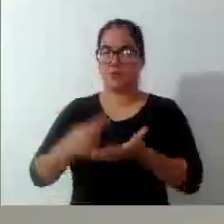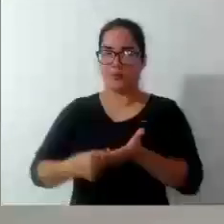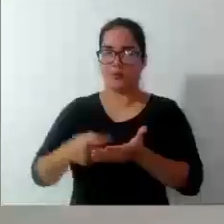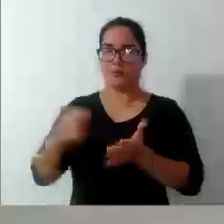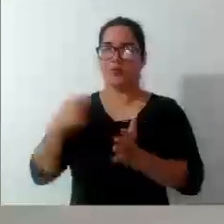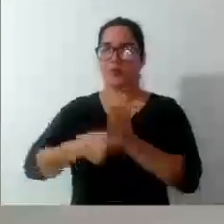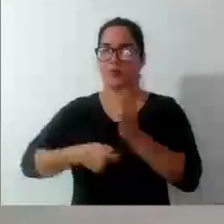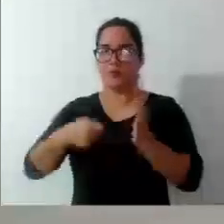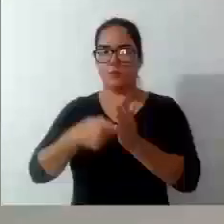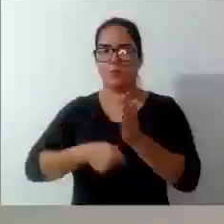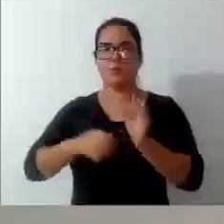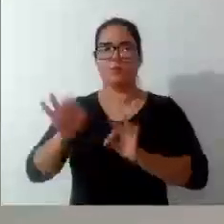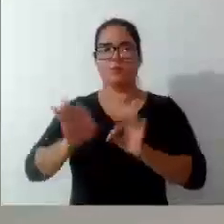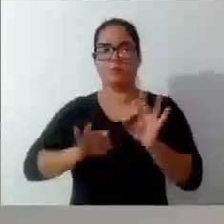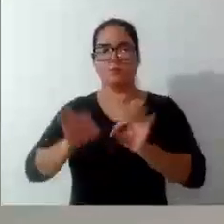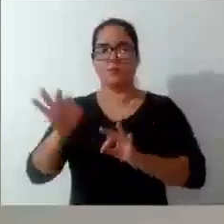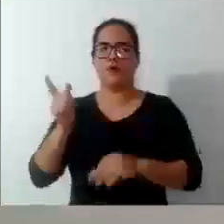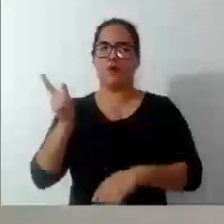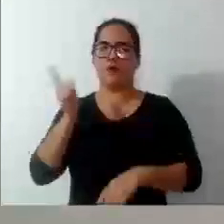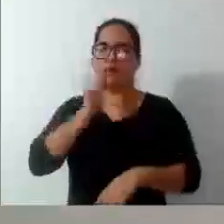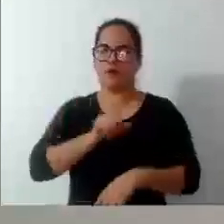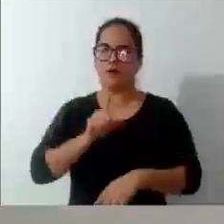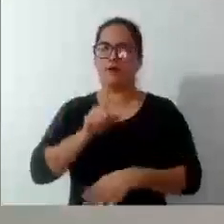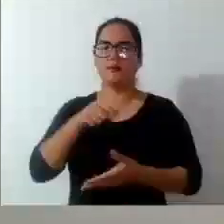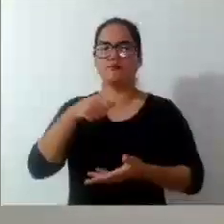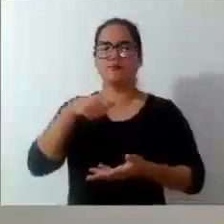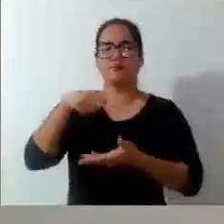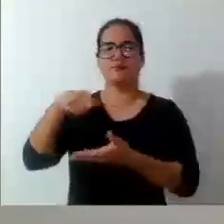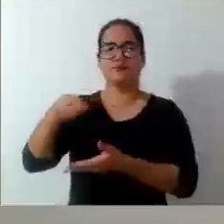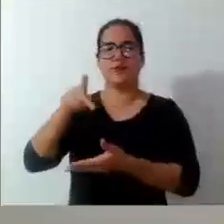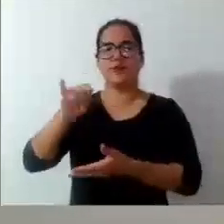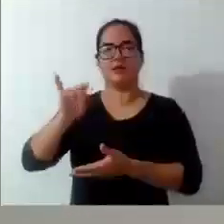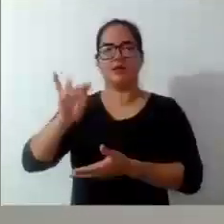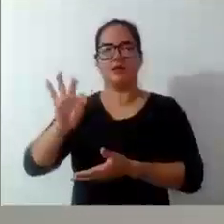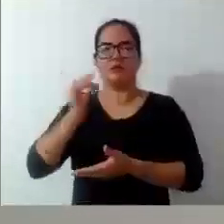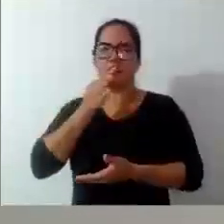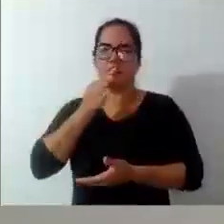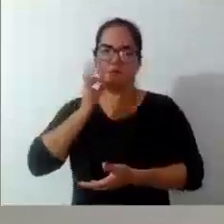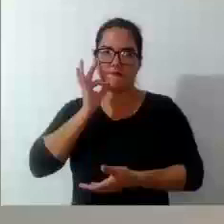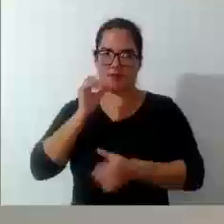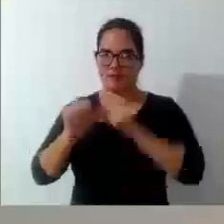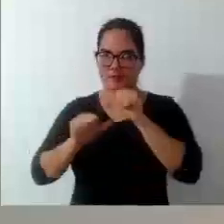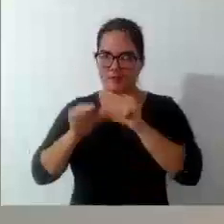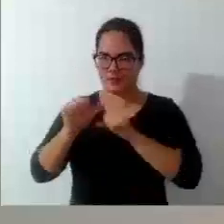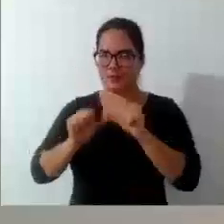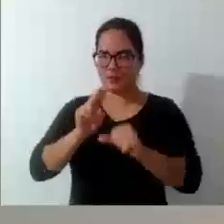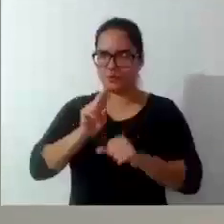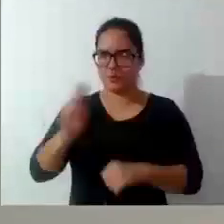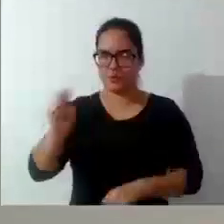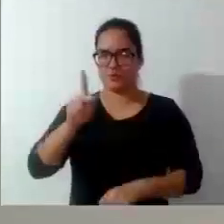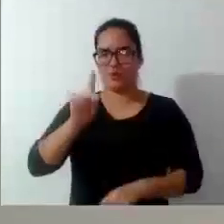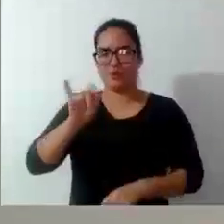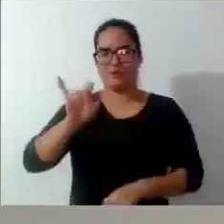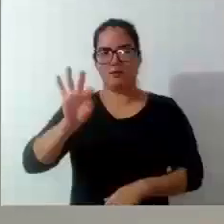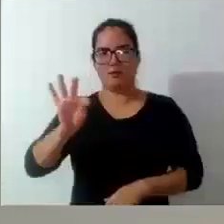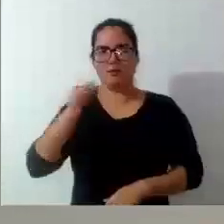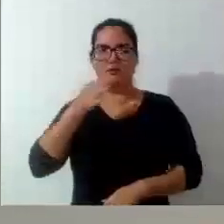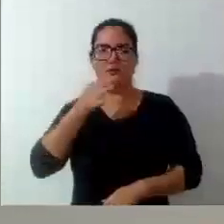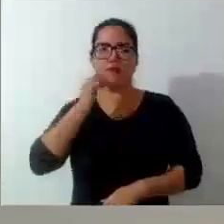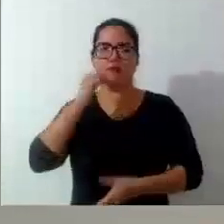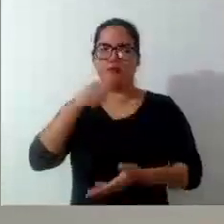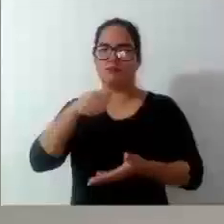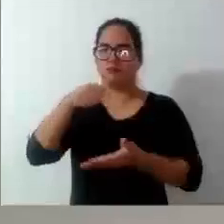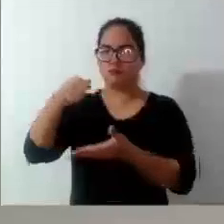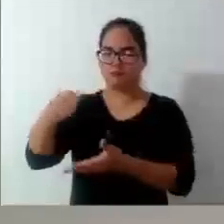conquista do Kit Café. Mudou a nomenclatura, agora vai passar a se chamar Kit Café. E ela vem